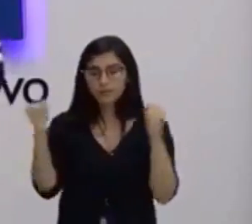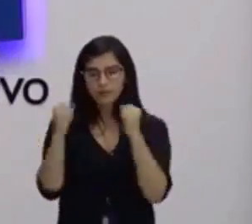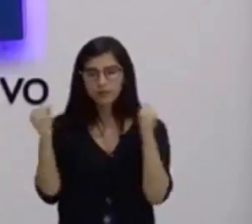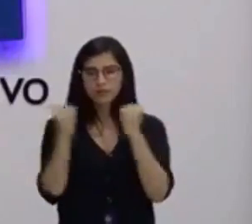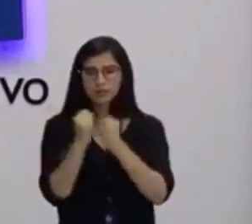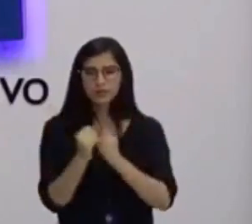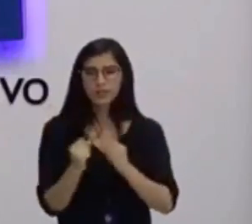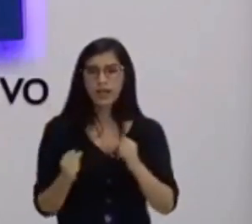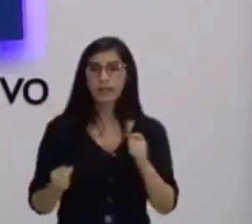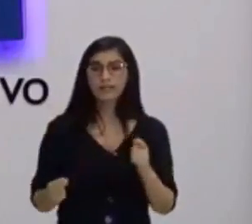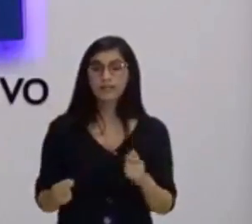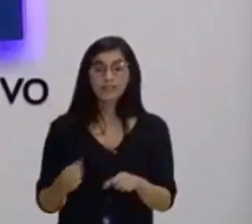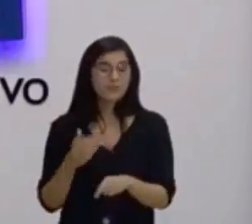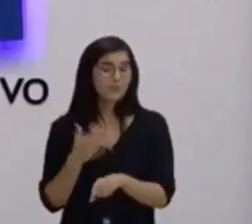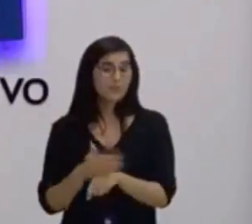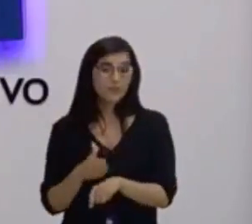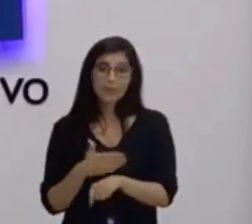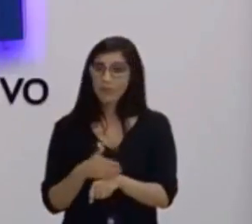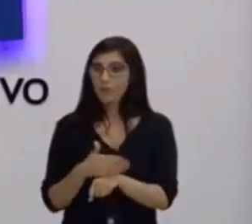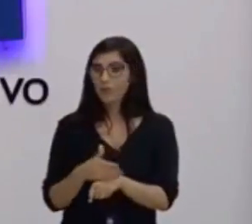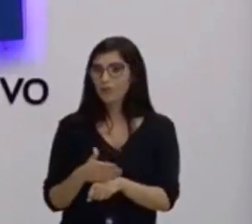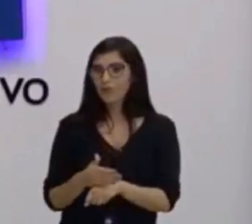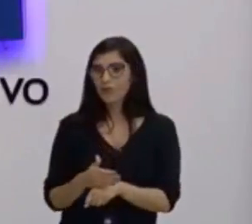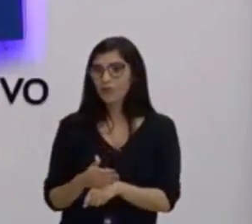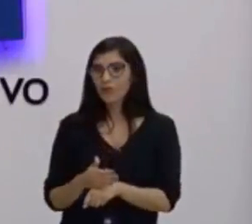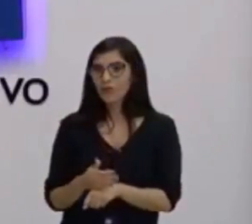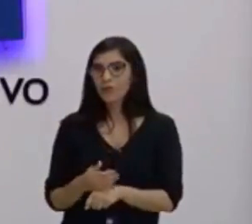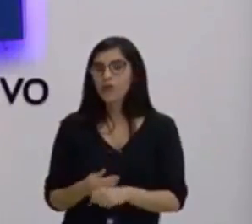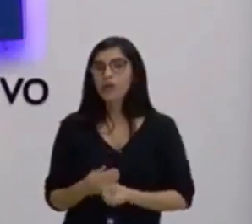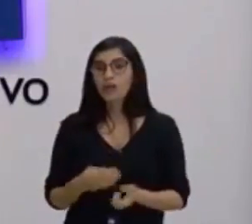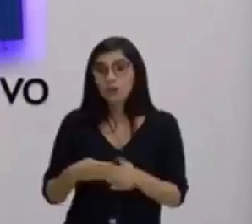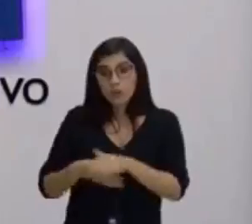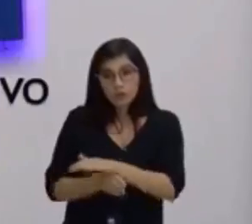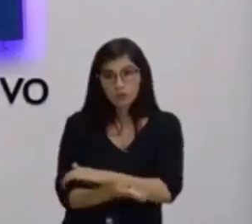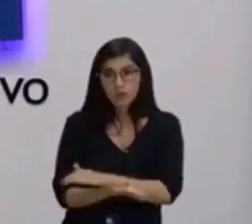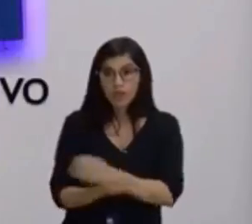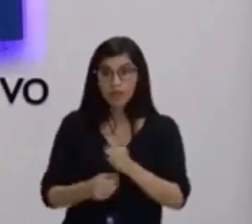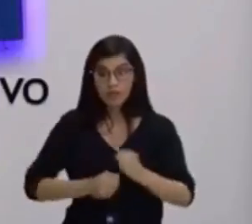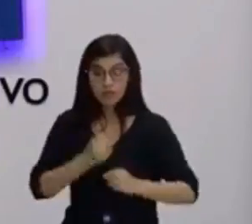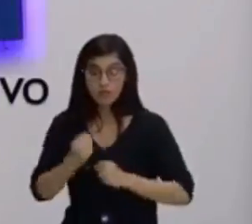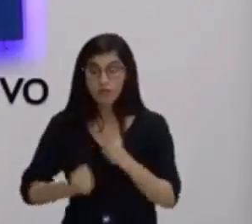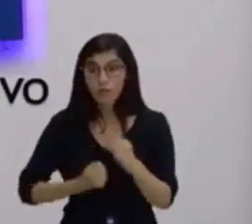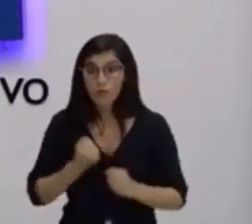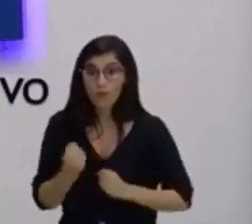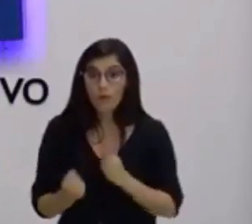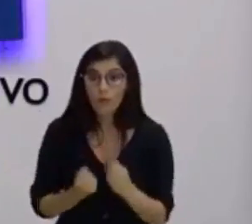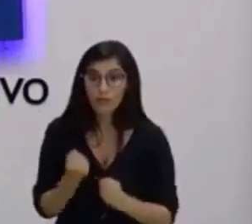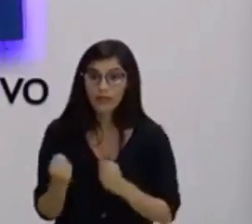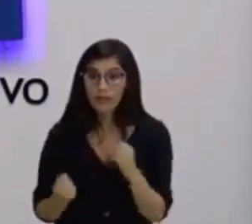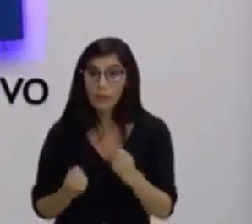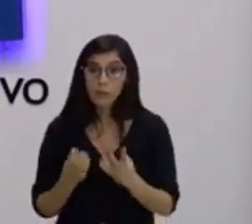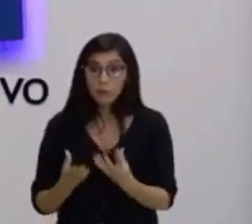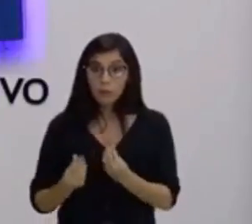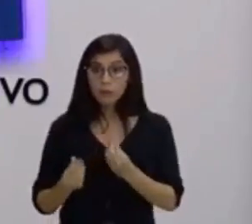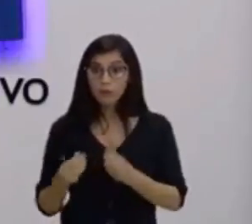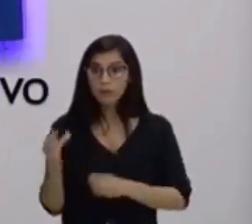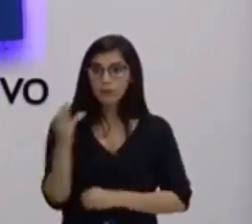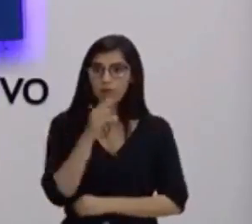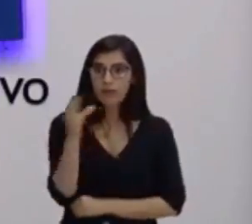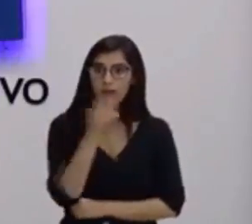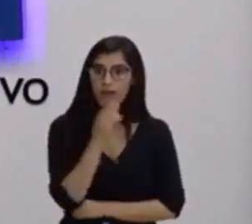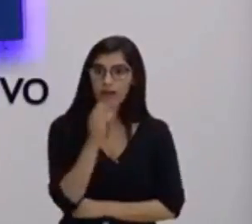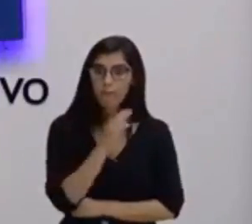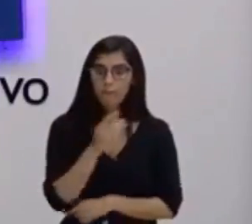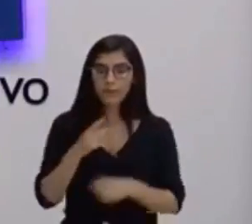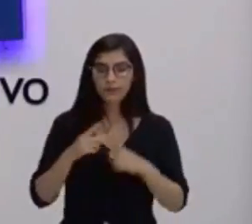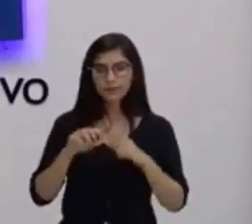atleta, ele tinha feito, começado a fazer atividade física. Correu muito e muito rápido. Só